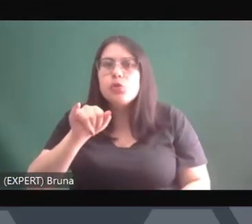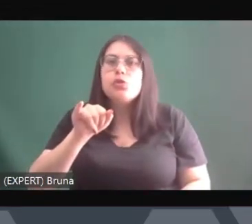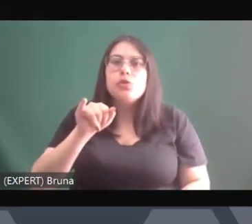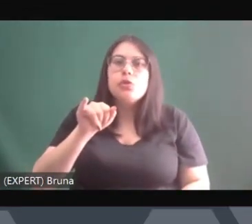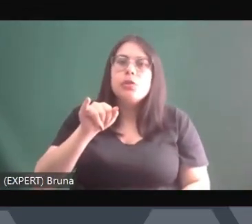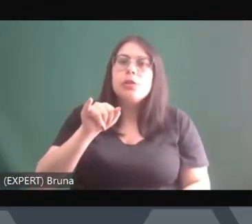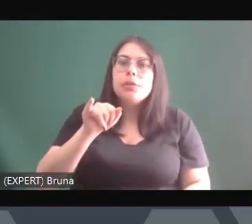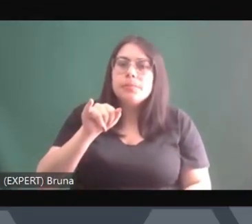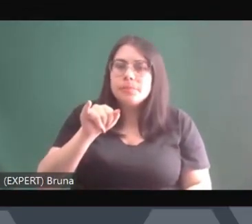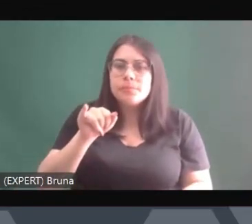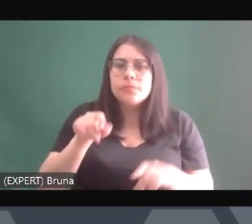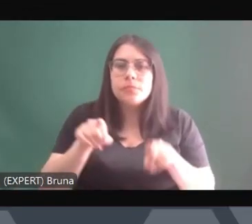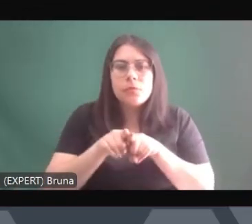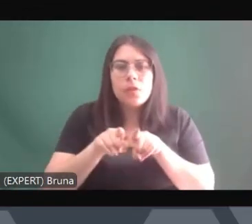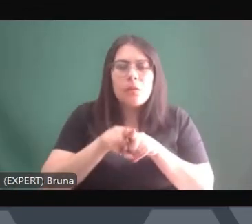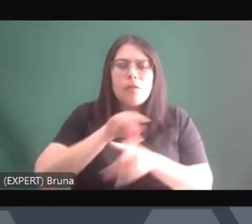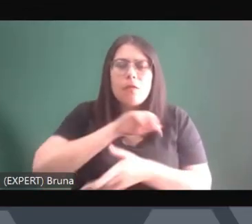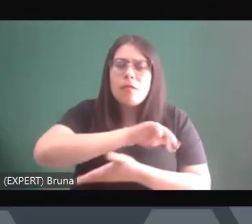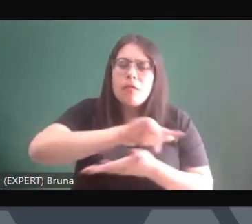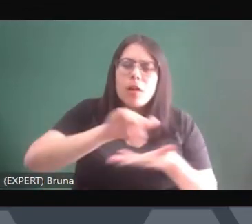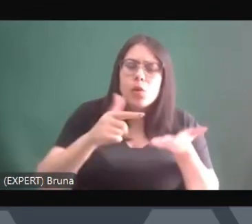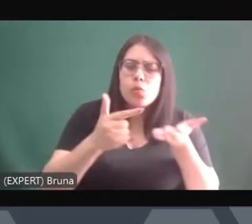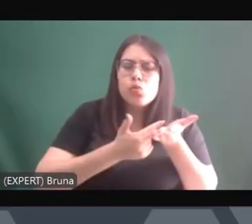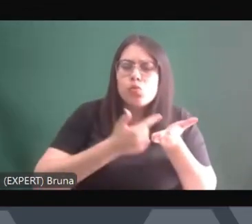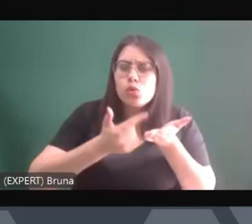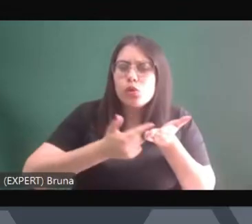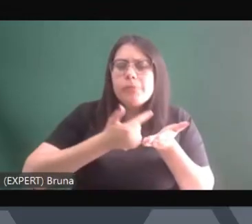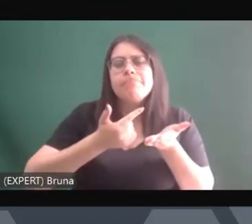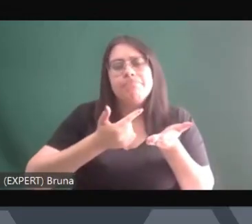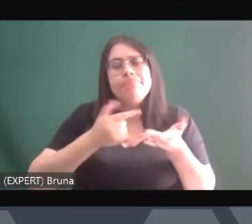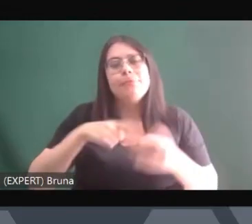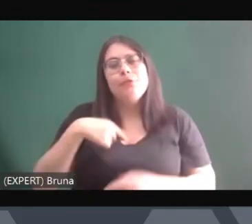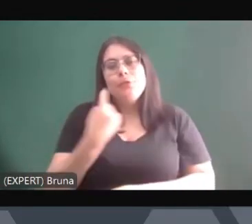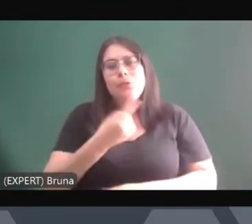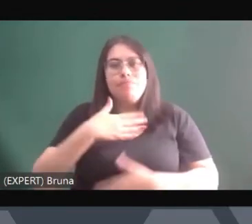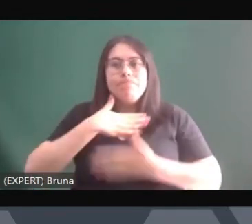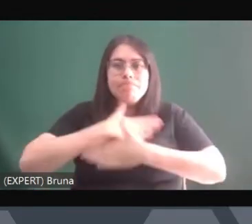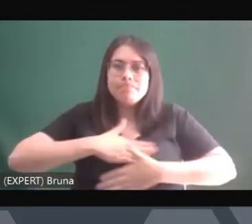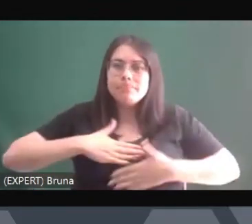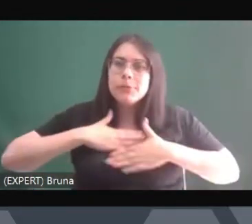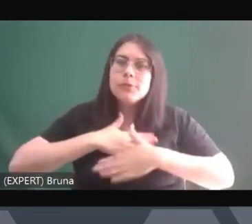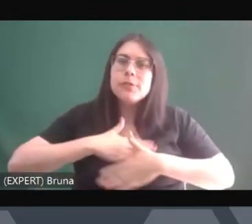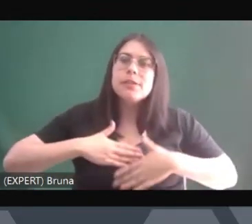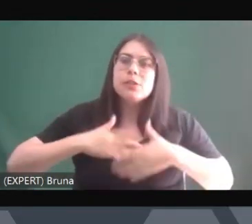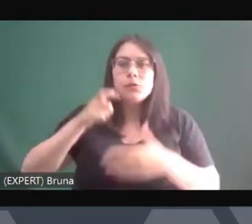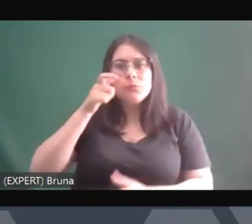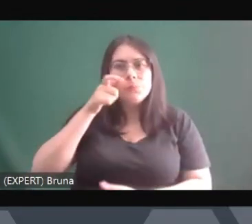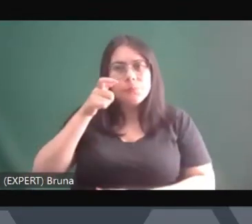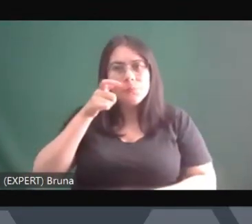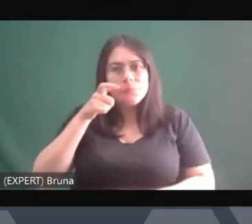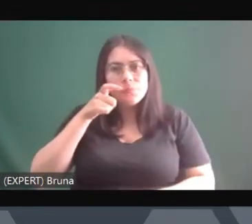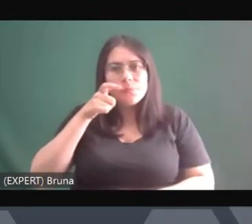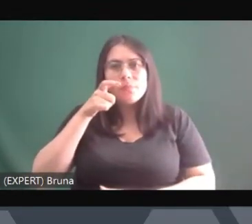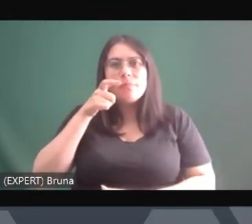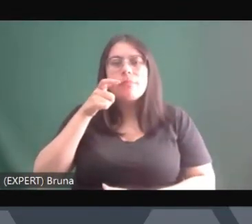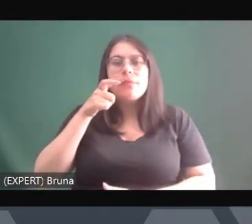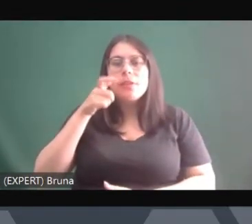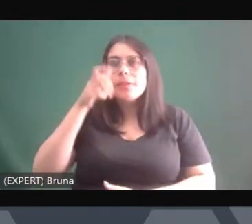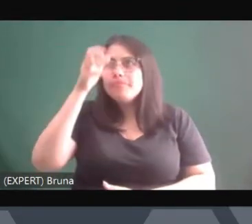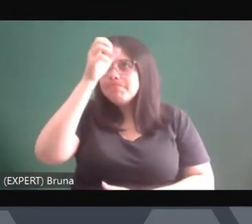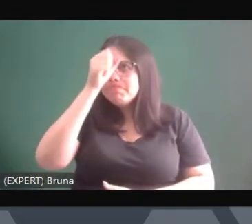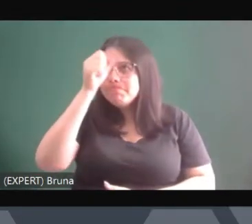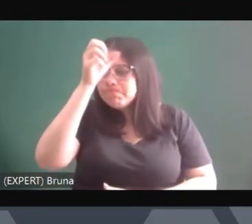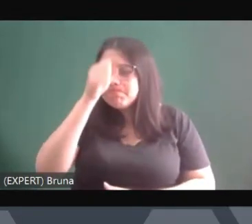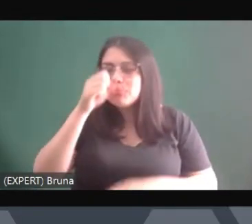Então, gente tem muita satisfação aqui de poder ouvi-lo e poder anotar aqui e aprender com as suas